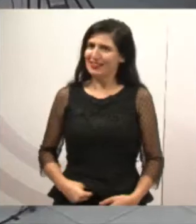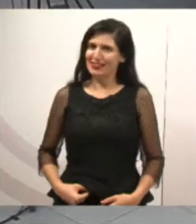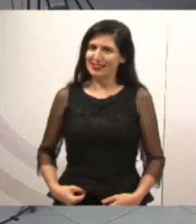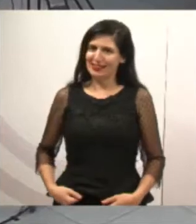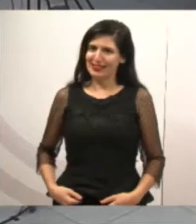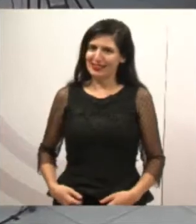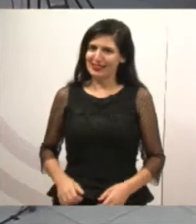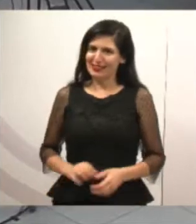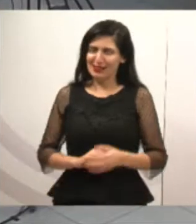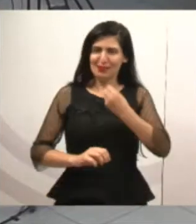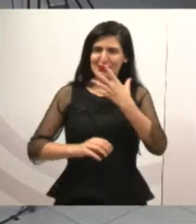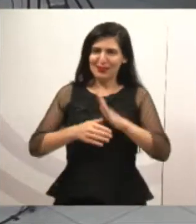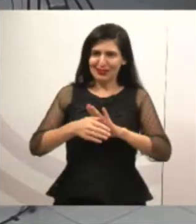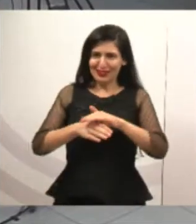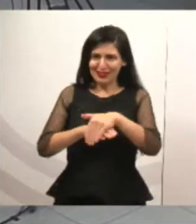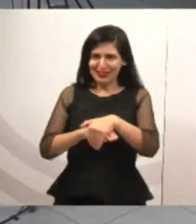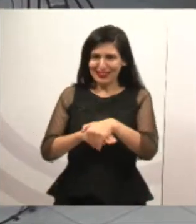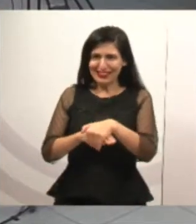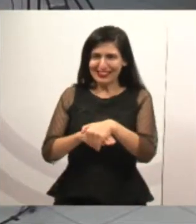Boa noite, Sr. Presidente,